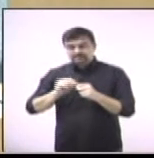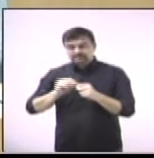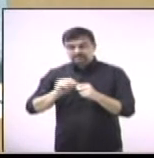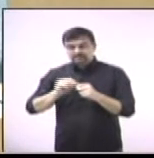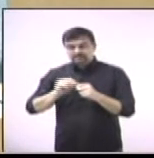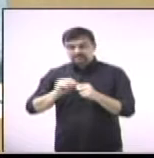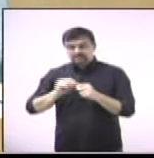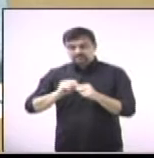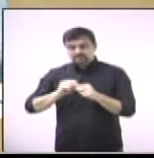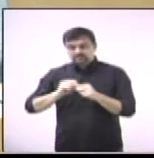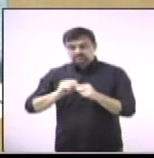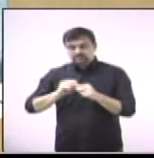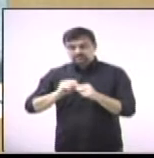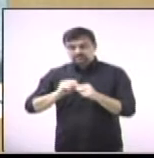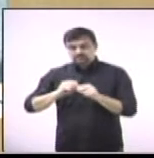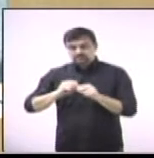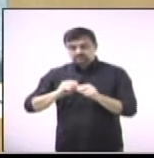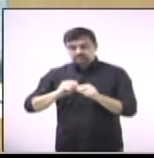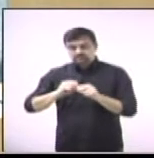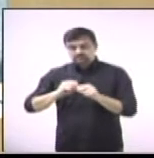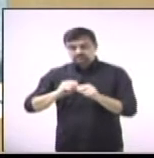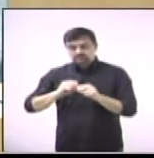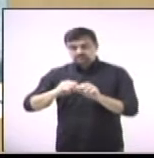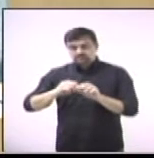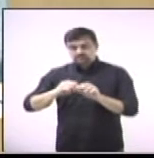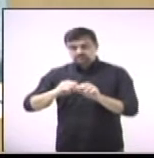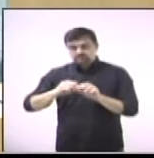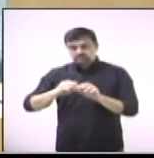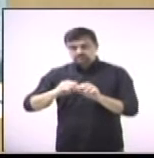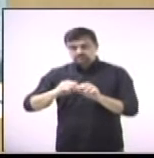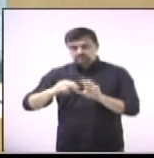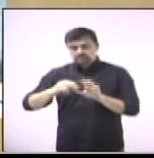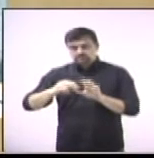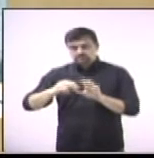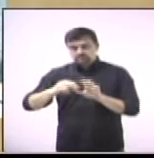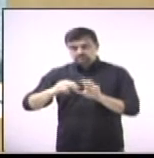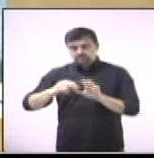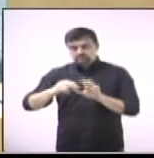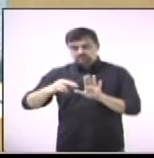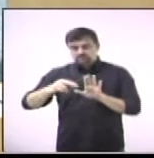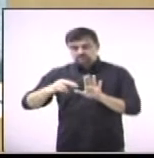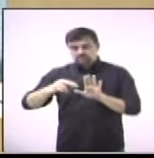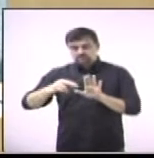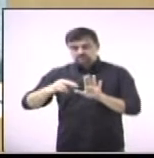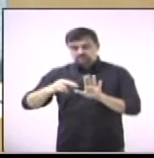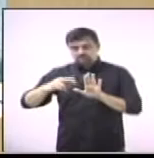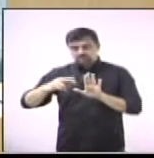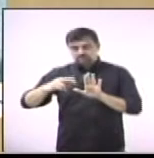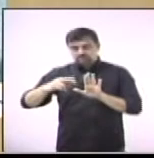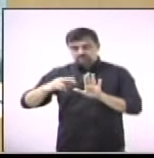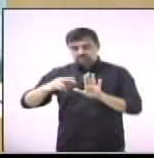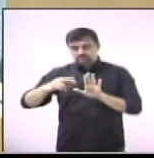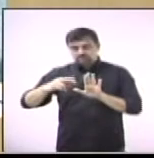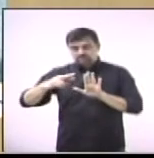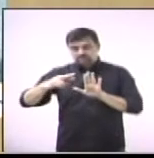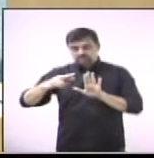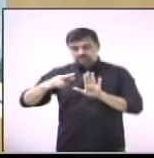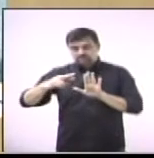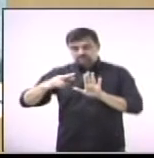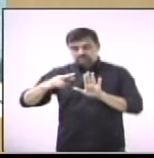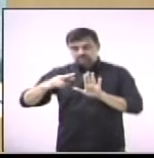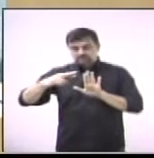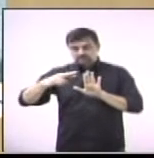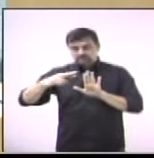várias reuniões na Secretaria de Promoção Social. Então, só para deixar avisado que já foi realizada, mas